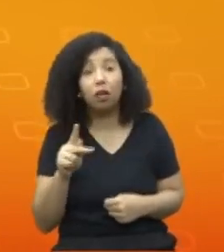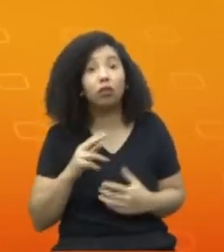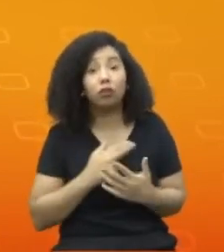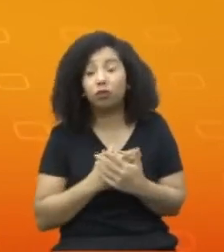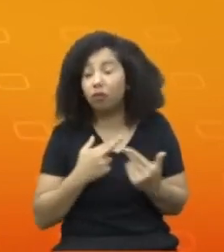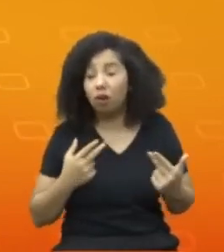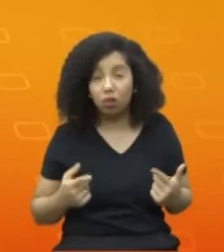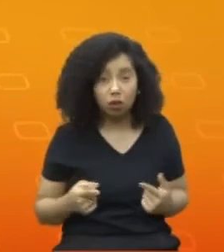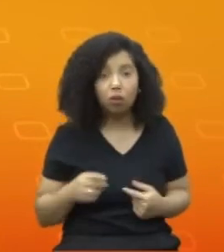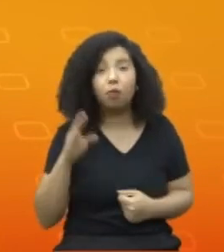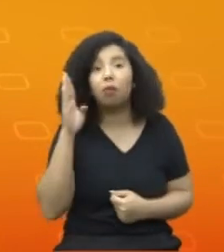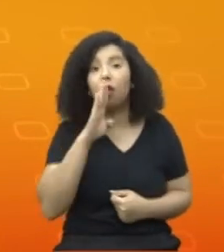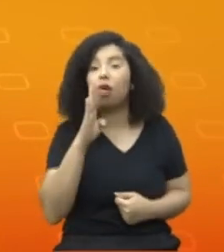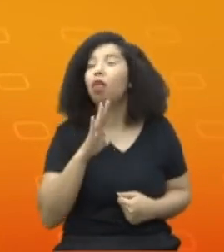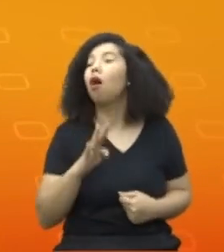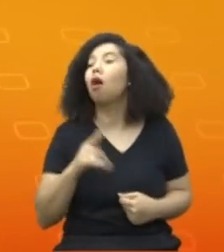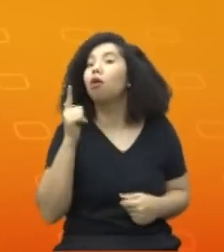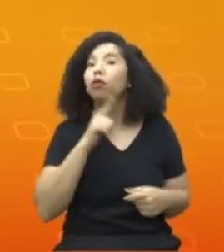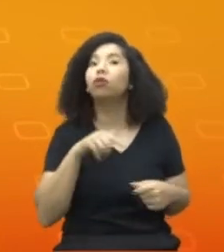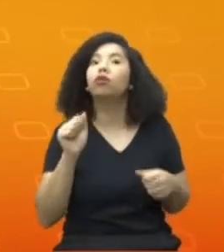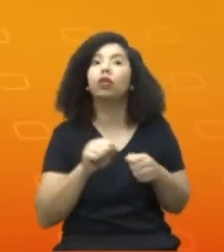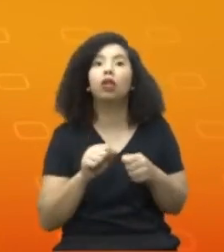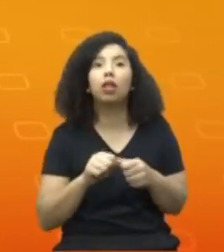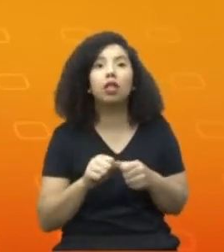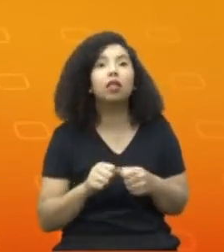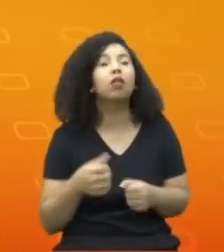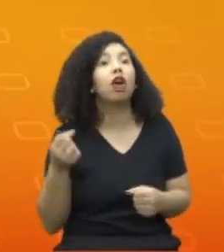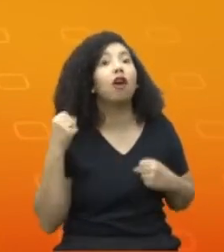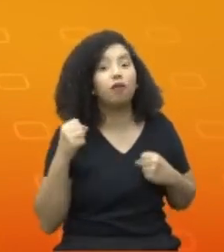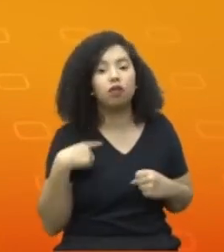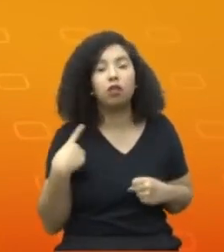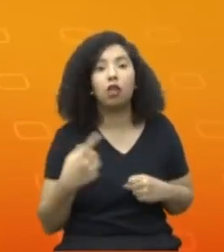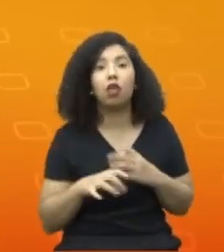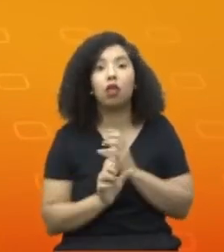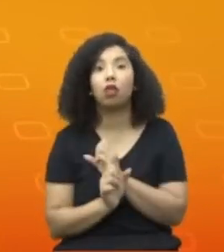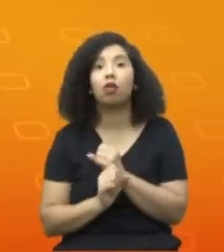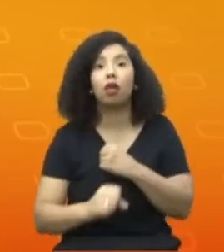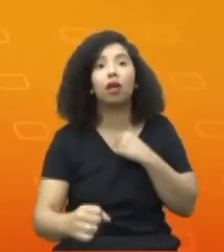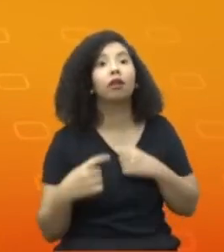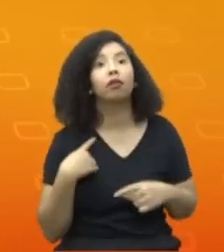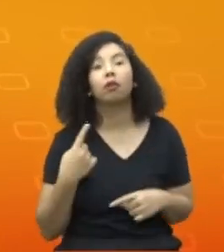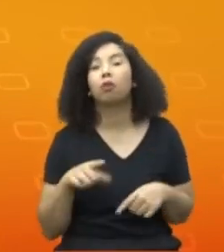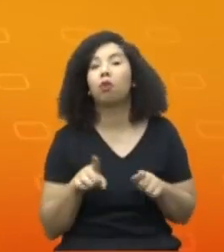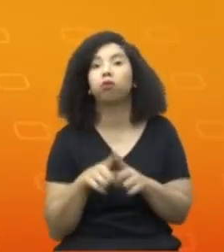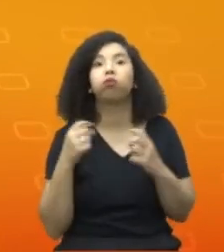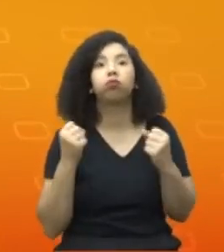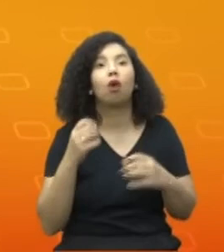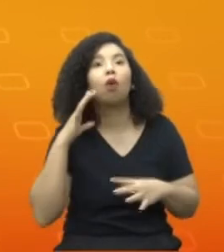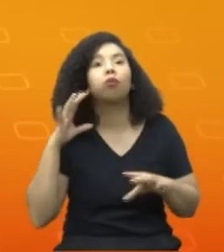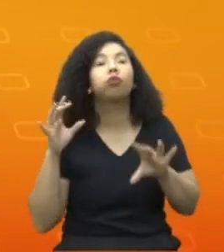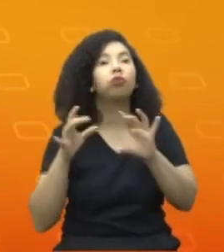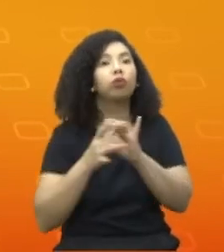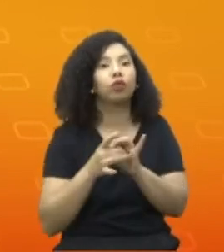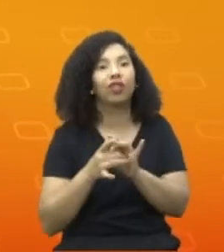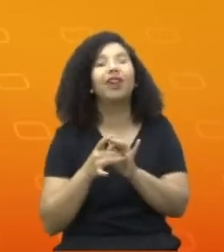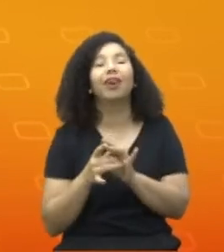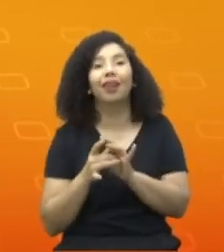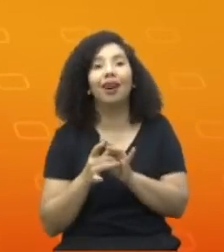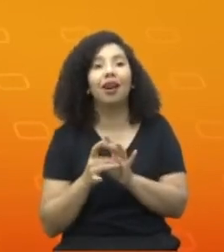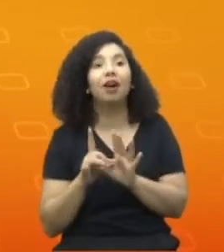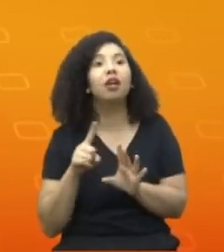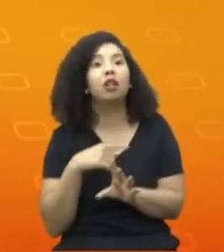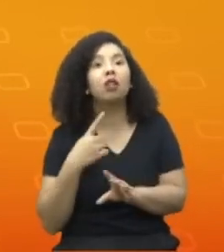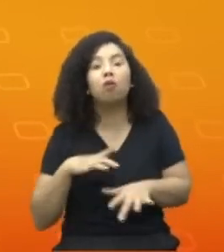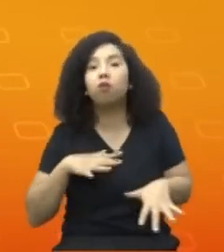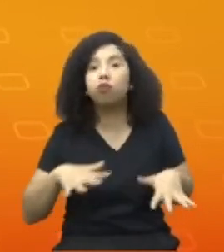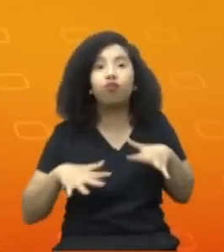e a força da nossa engenharia associada com o poder da nossa radiodifusão e de nosso mercado mobilizou